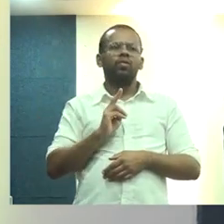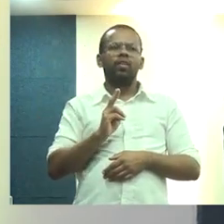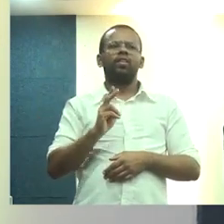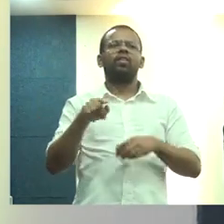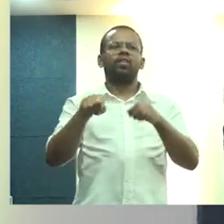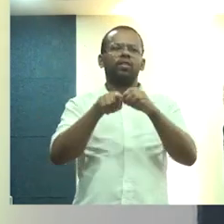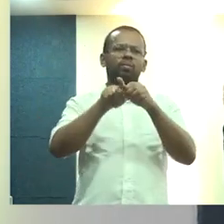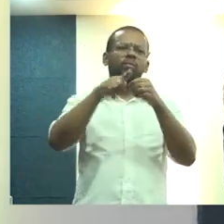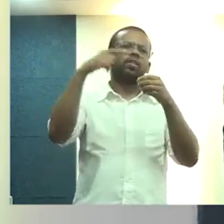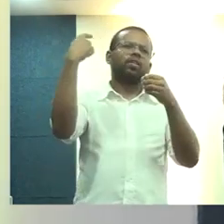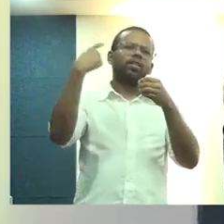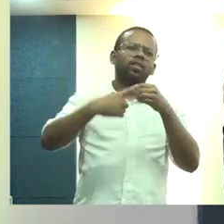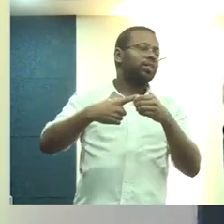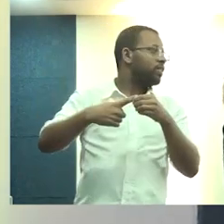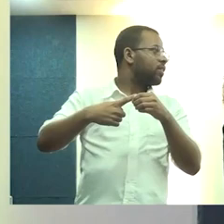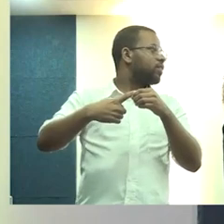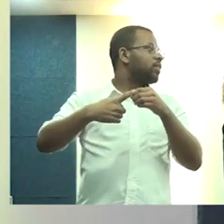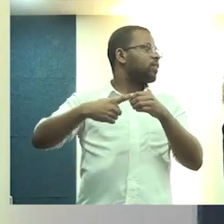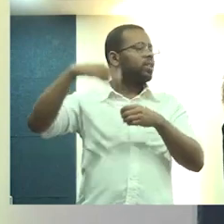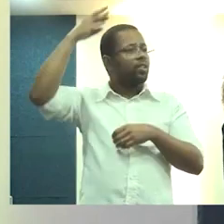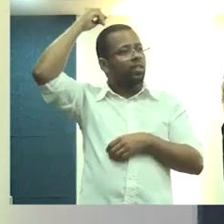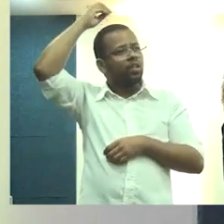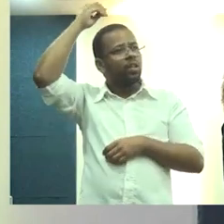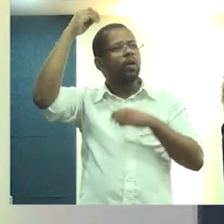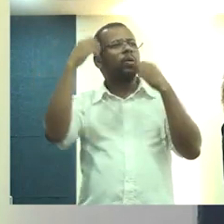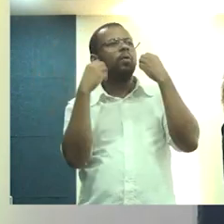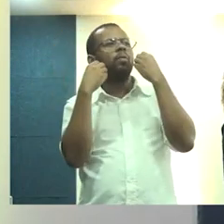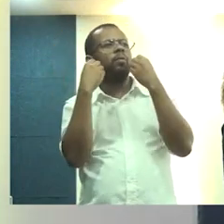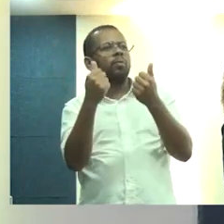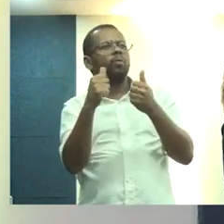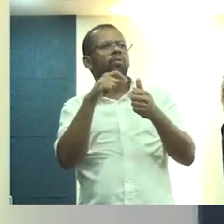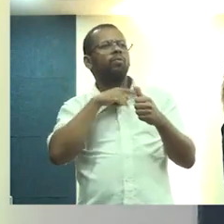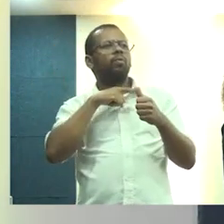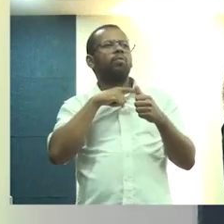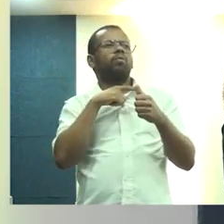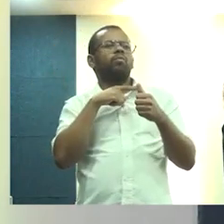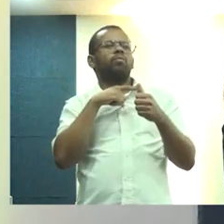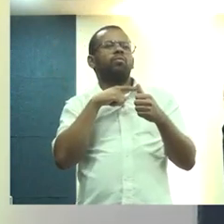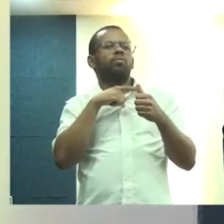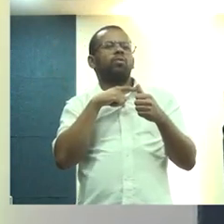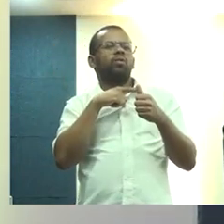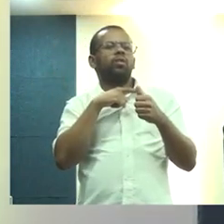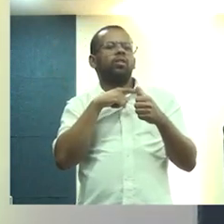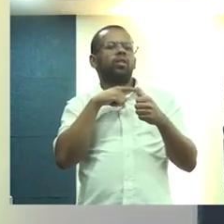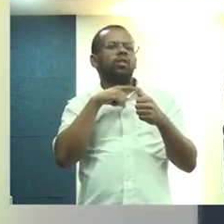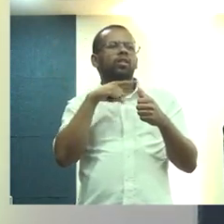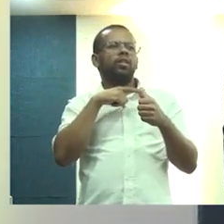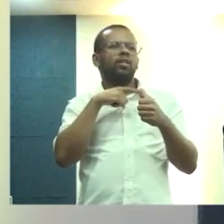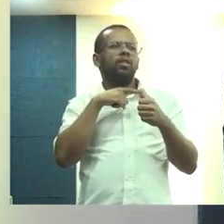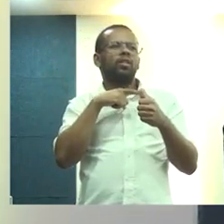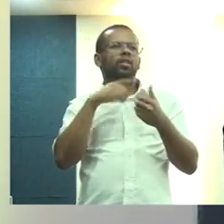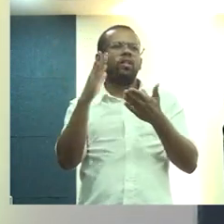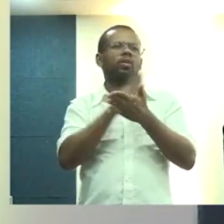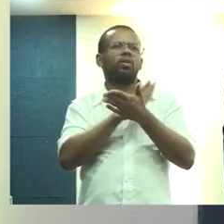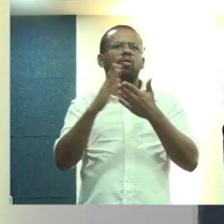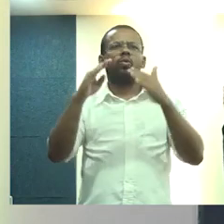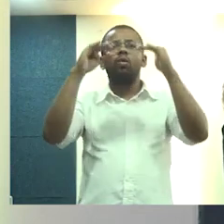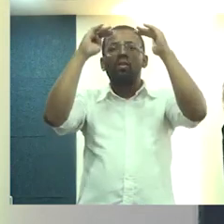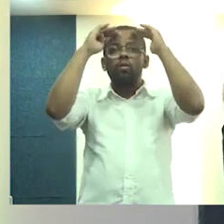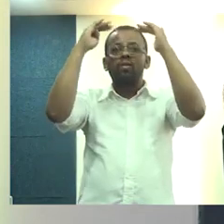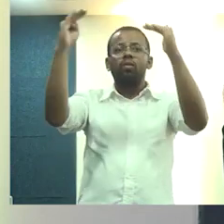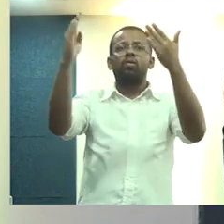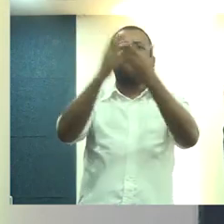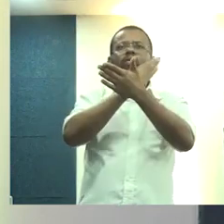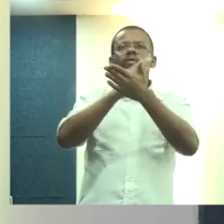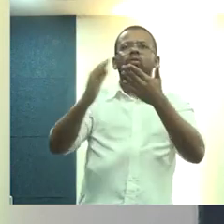Cristóvão. É ruro urbano, viu? O debate que hoje a gente estava fazendo levava em algumas considerações algumas